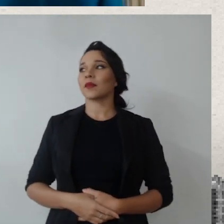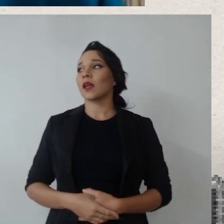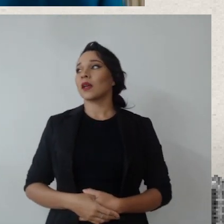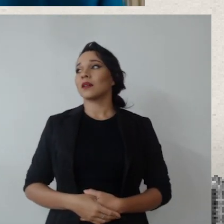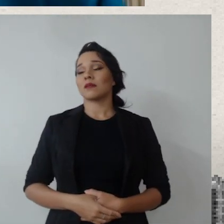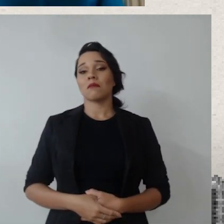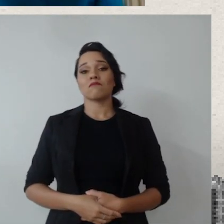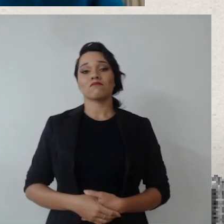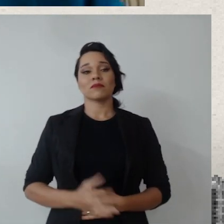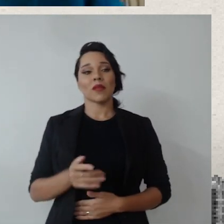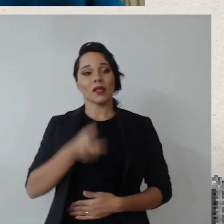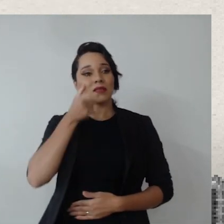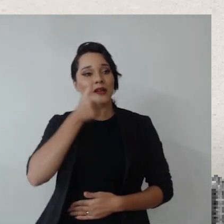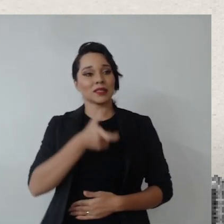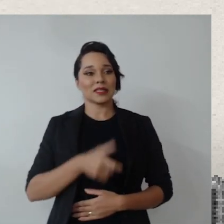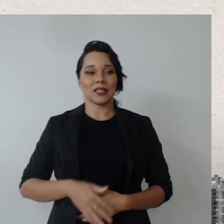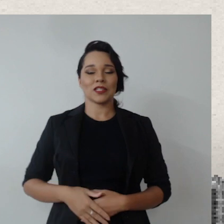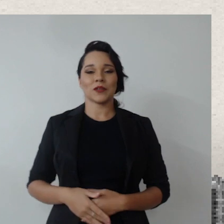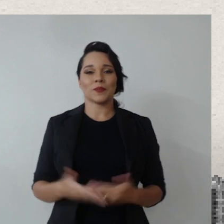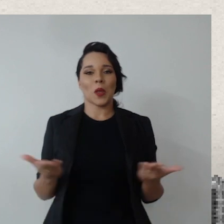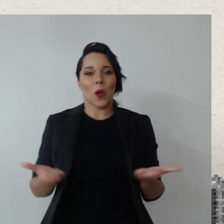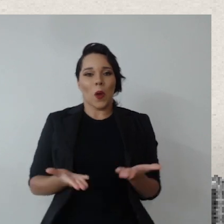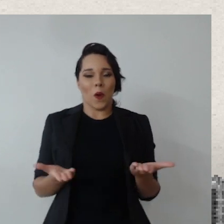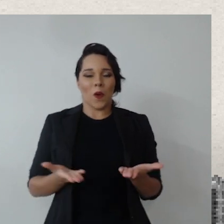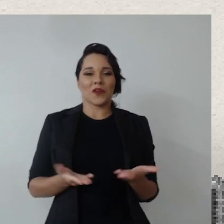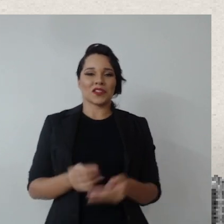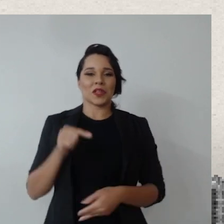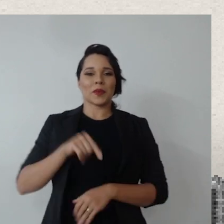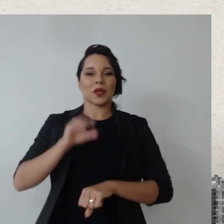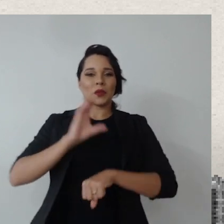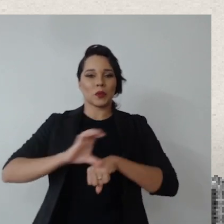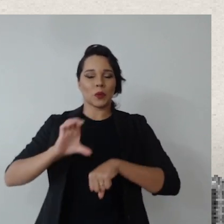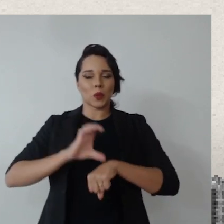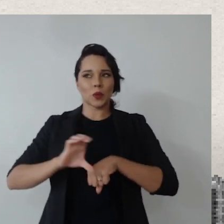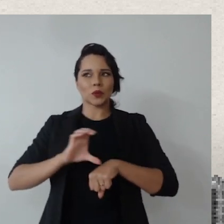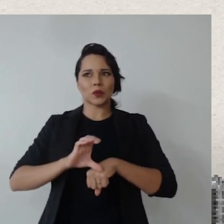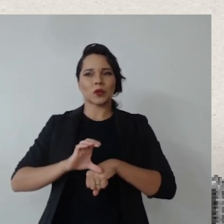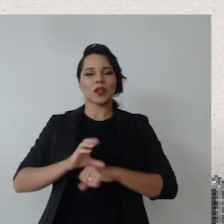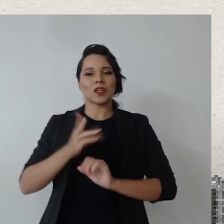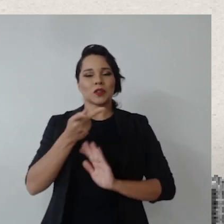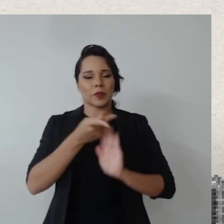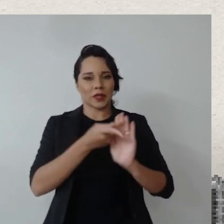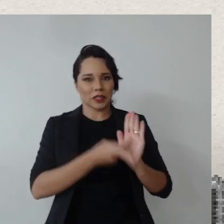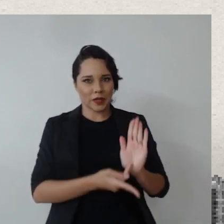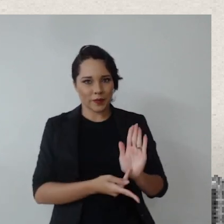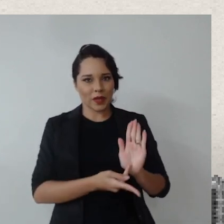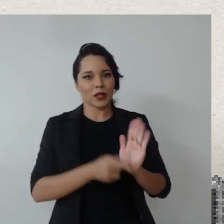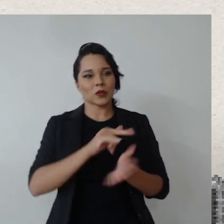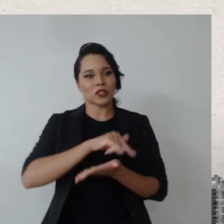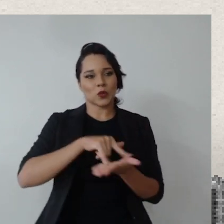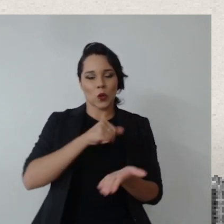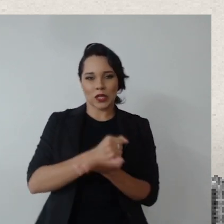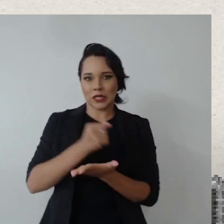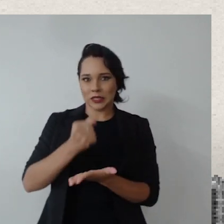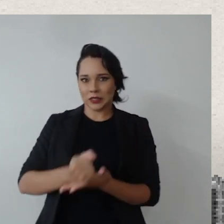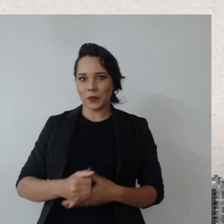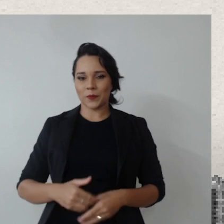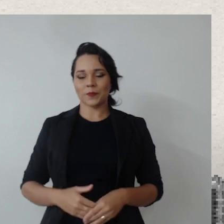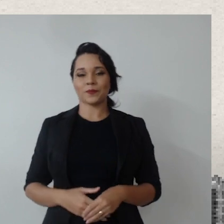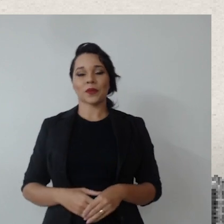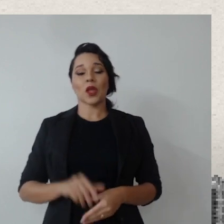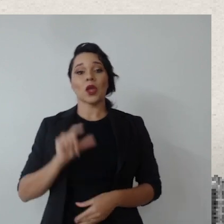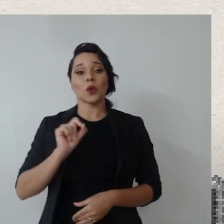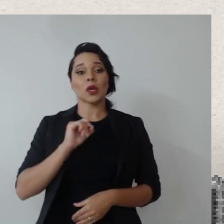É interessante, Renato, hoje fizemos, estamos num curso de planejamento das contratações